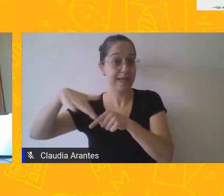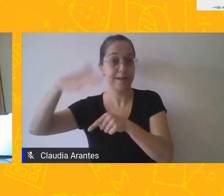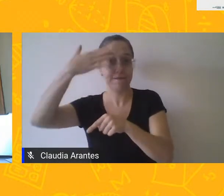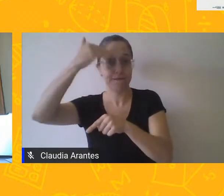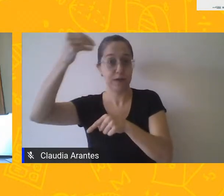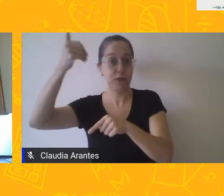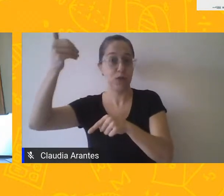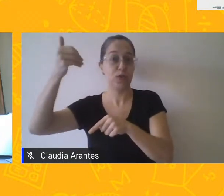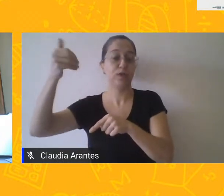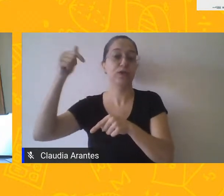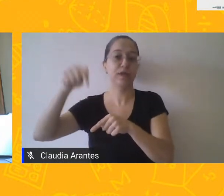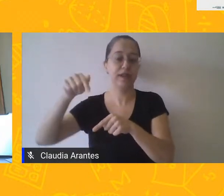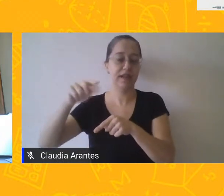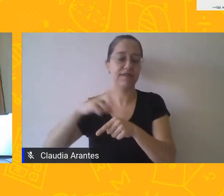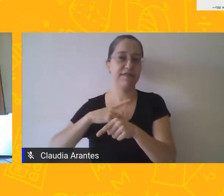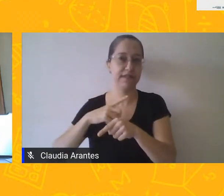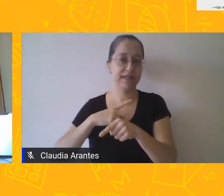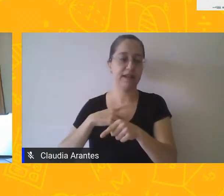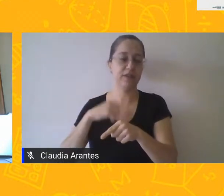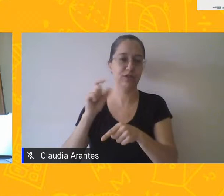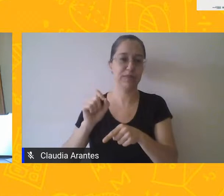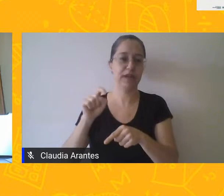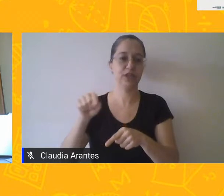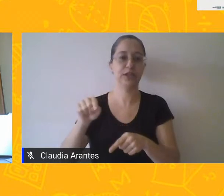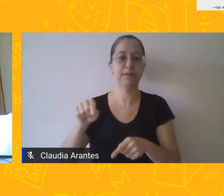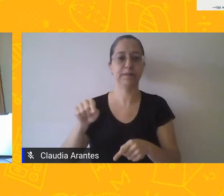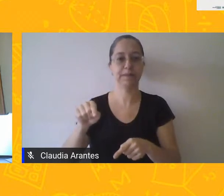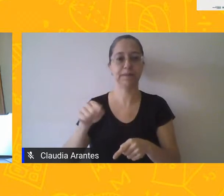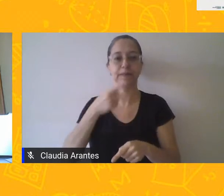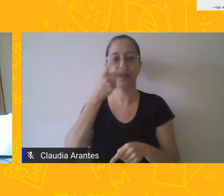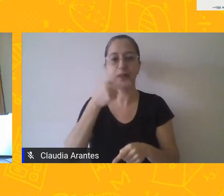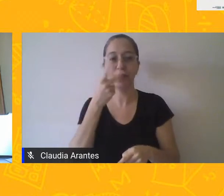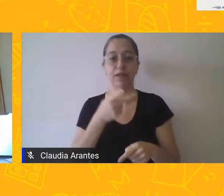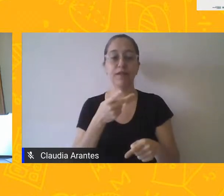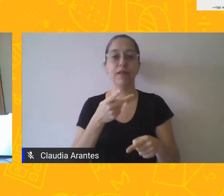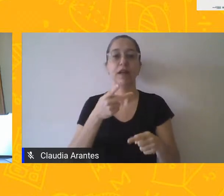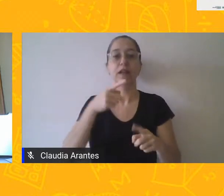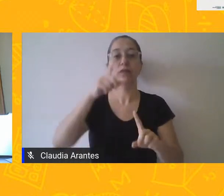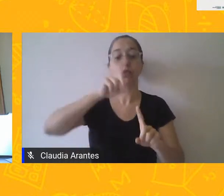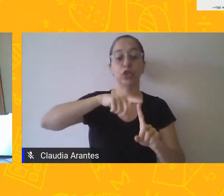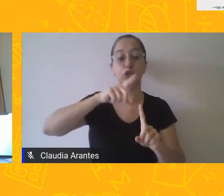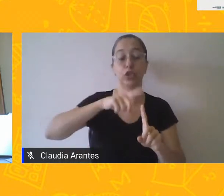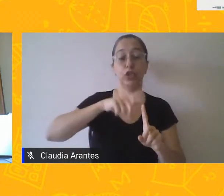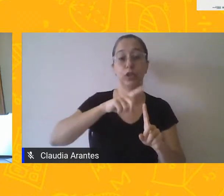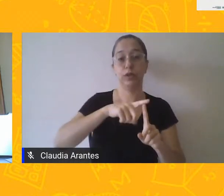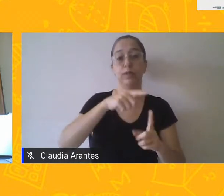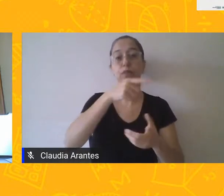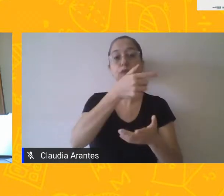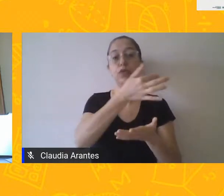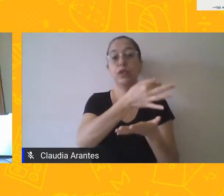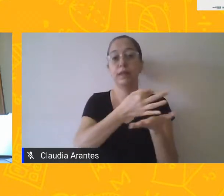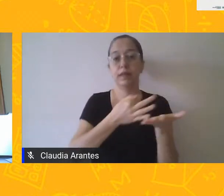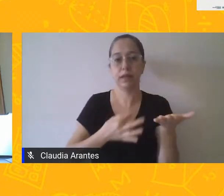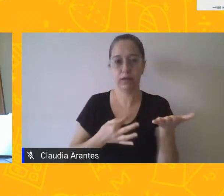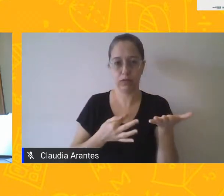ele diz sobre gênero textual? Gênero textual são enunciados